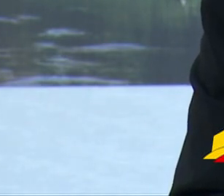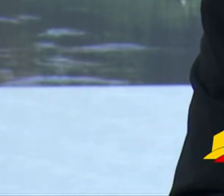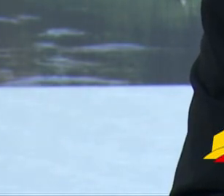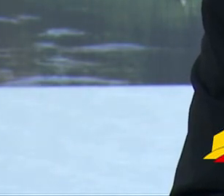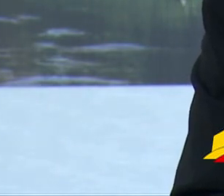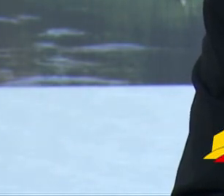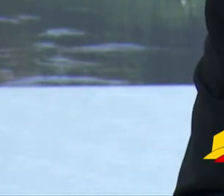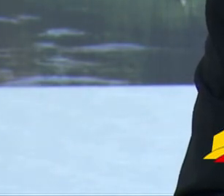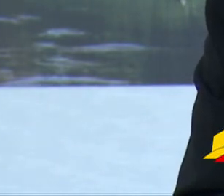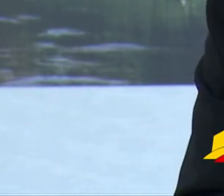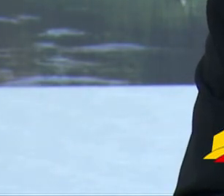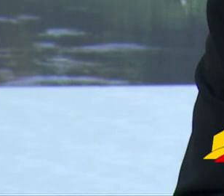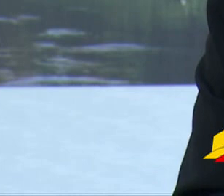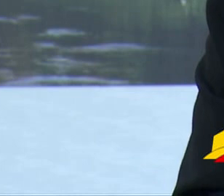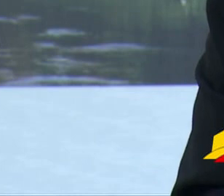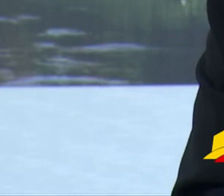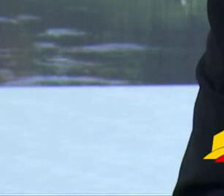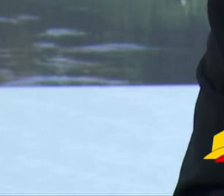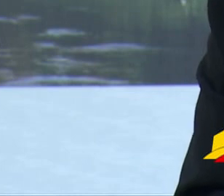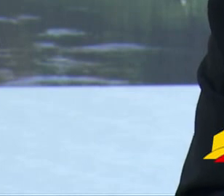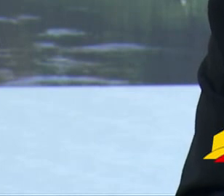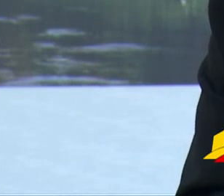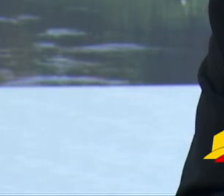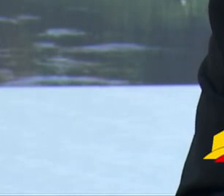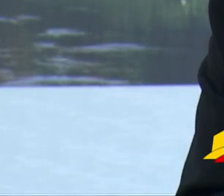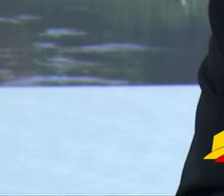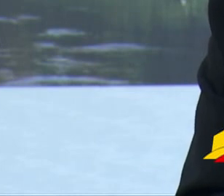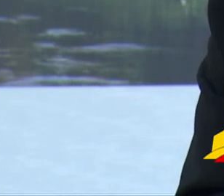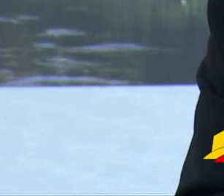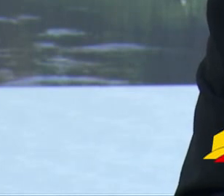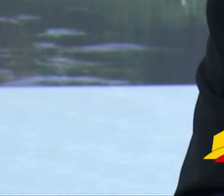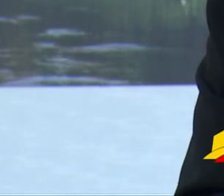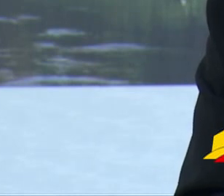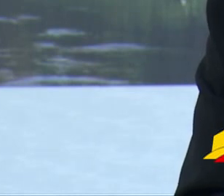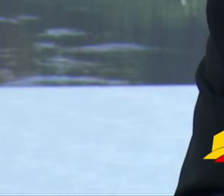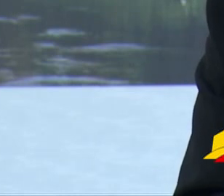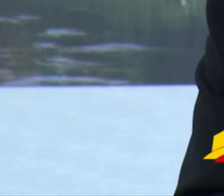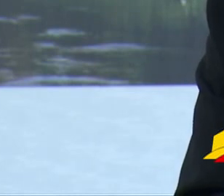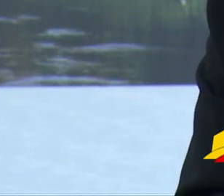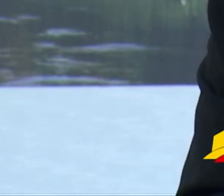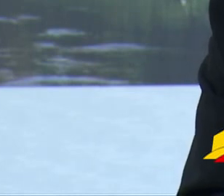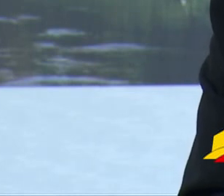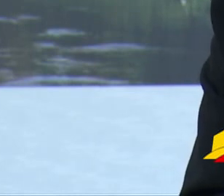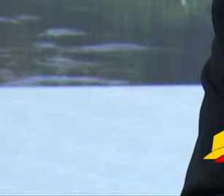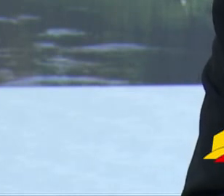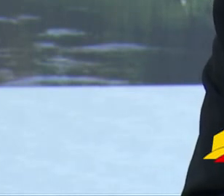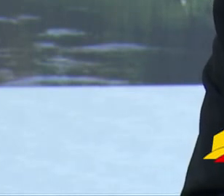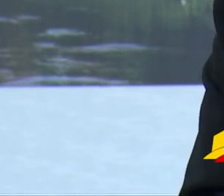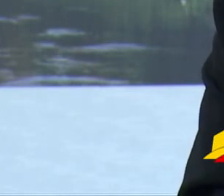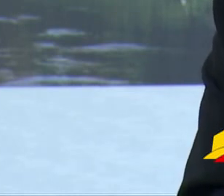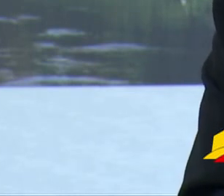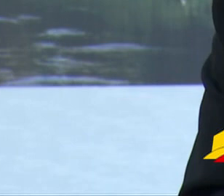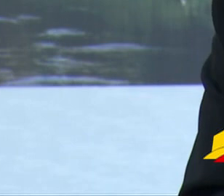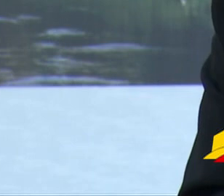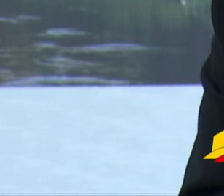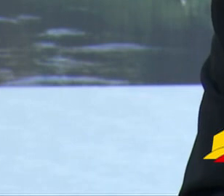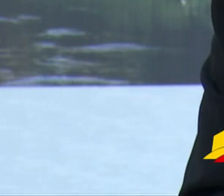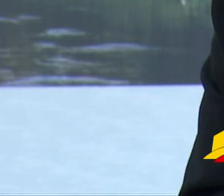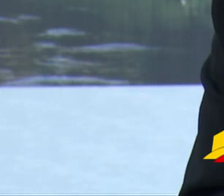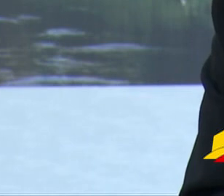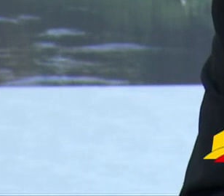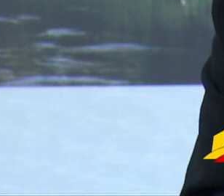situadas em conjuntos habitacionais, integrados por famílias de baixa renda, especialmente as zonas ex e